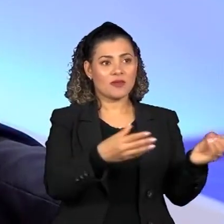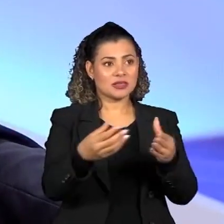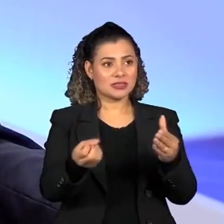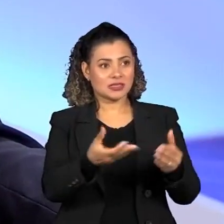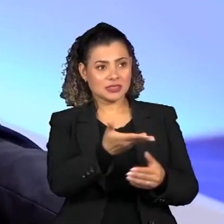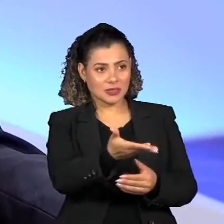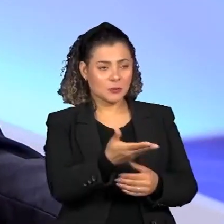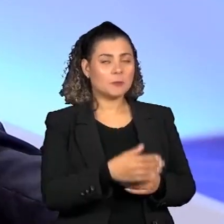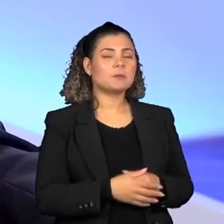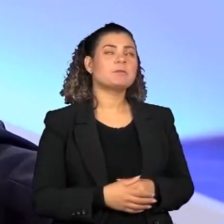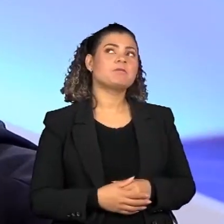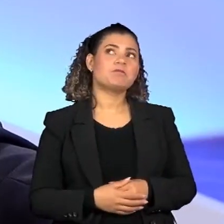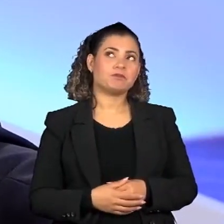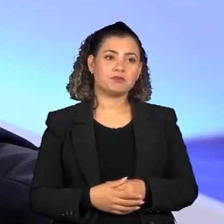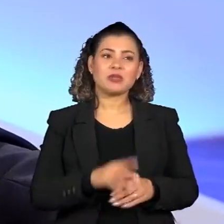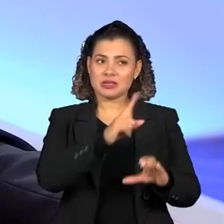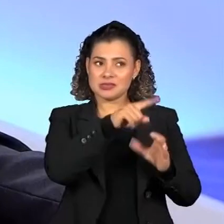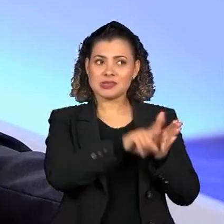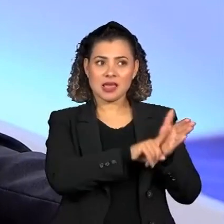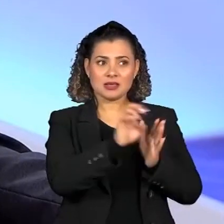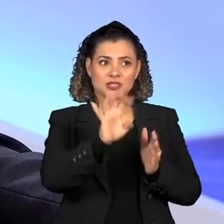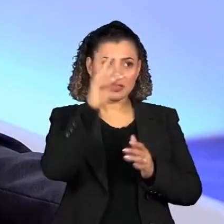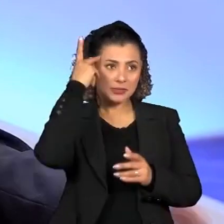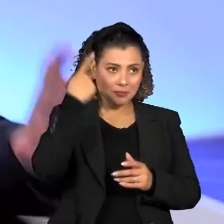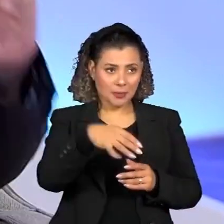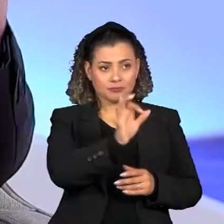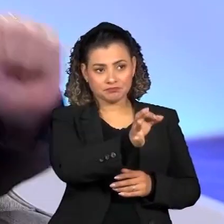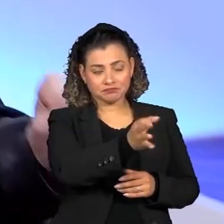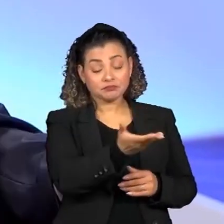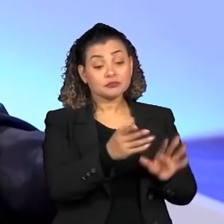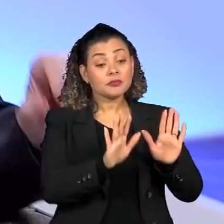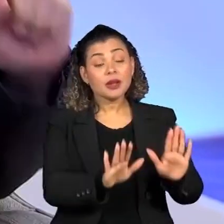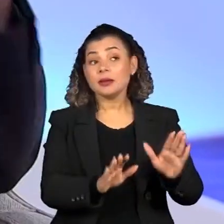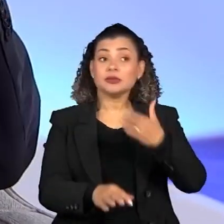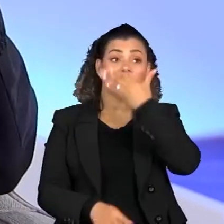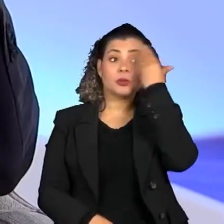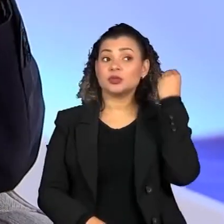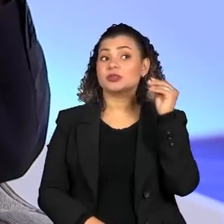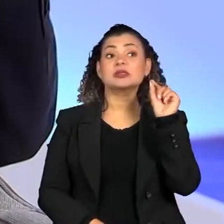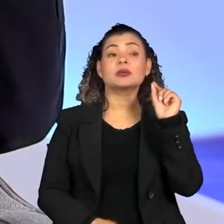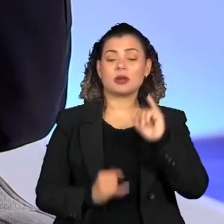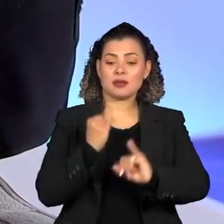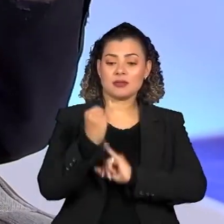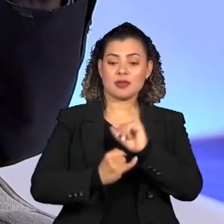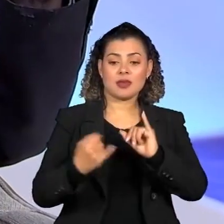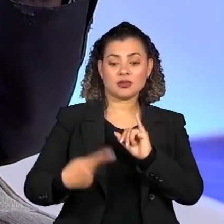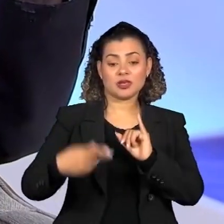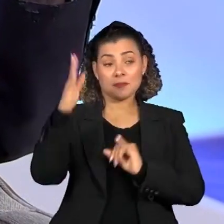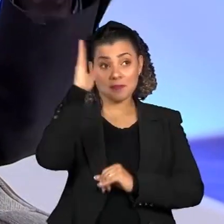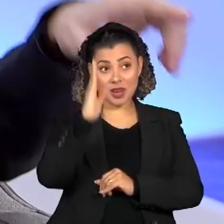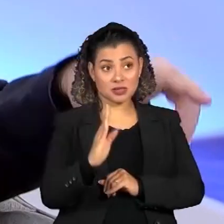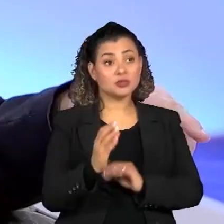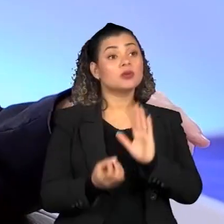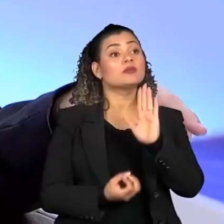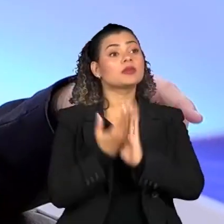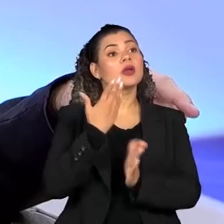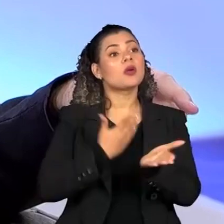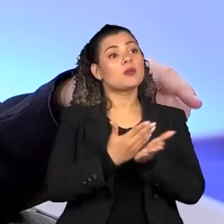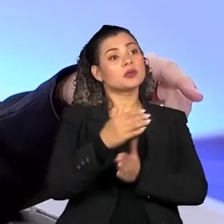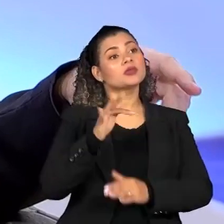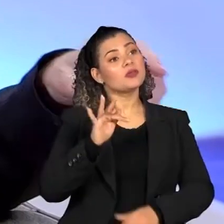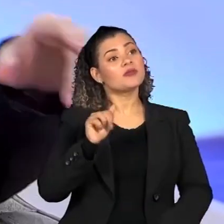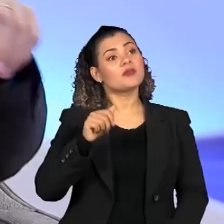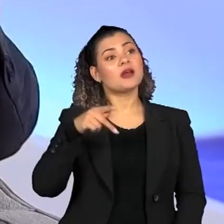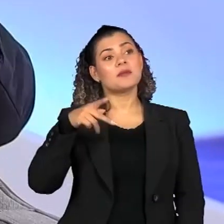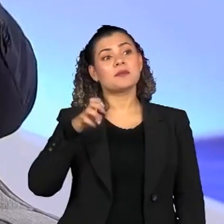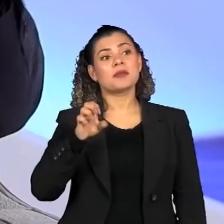ciência do Estado de São Paulo, mas não podemos esquecer que a internet do Brasil começou dentro da FAPESP.